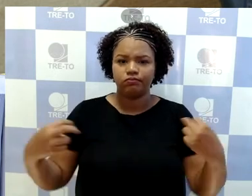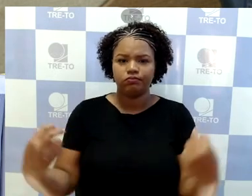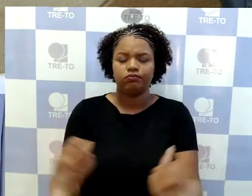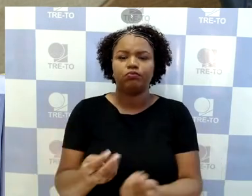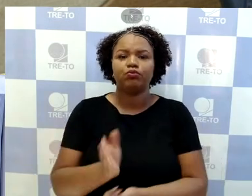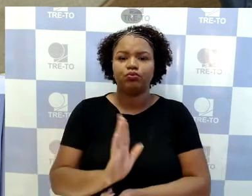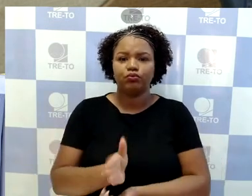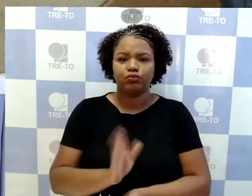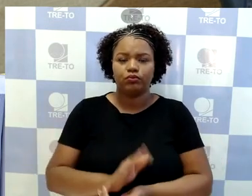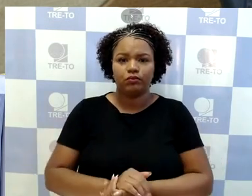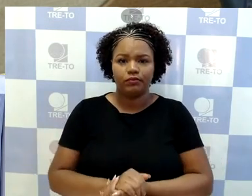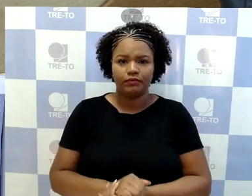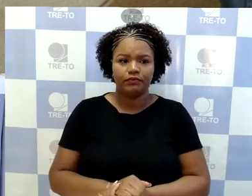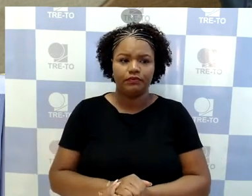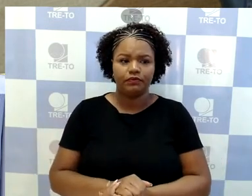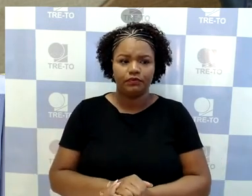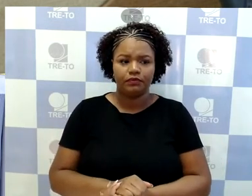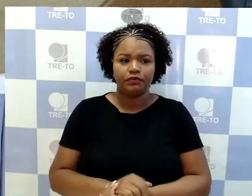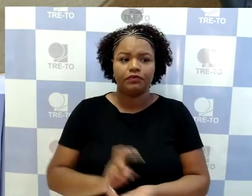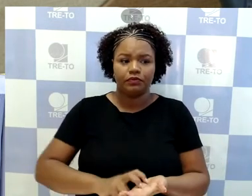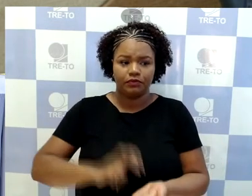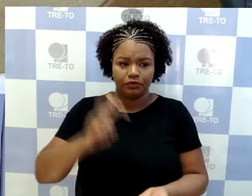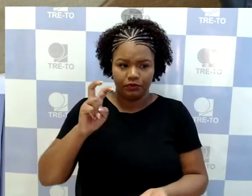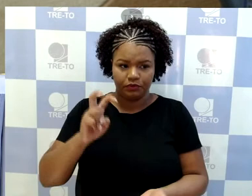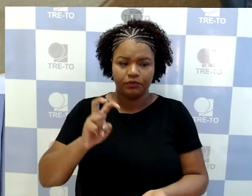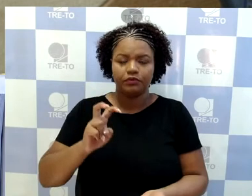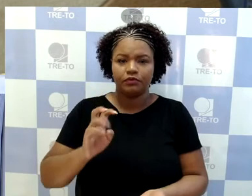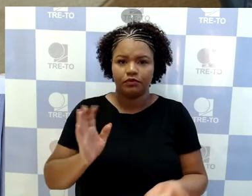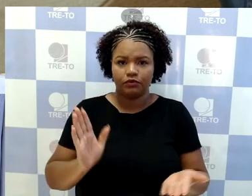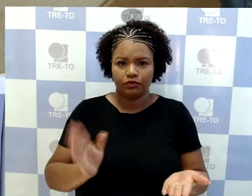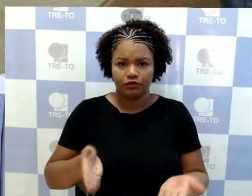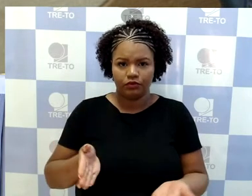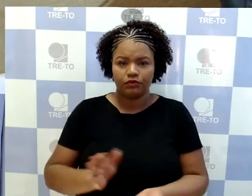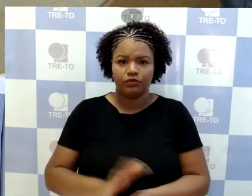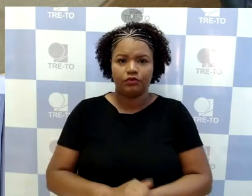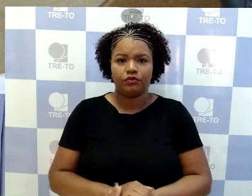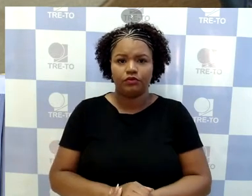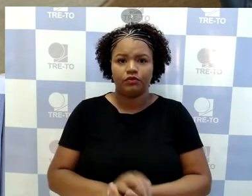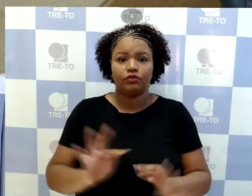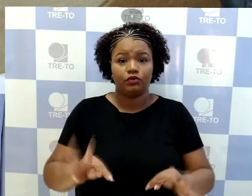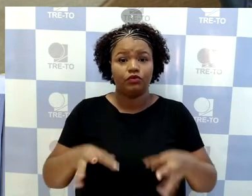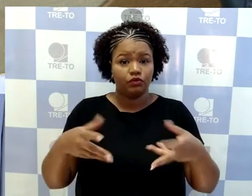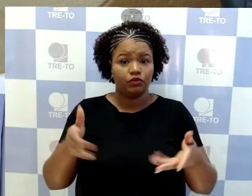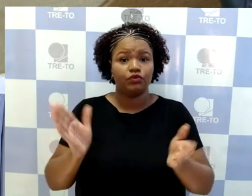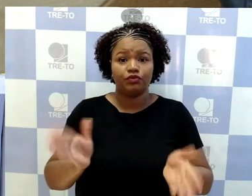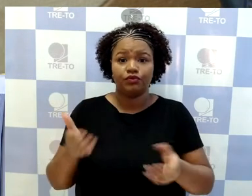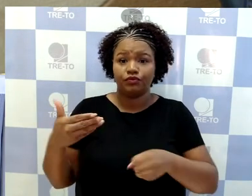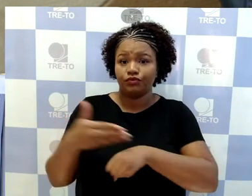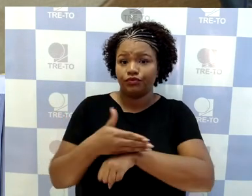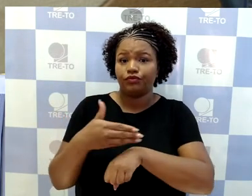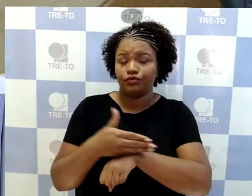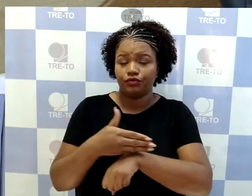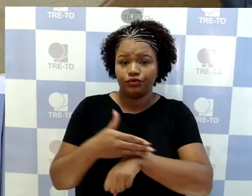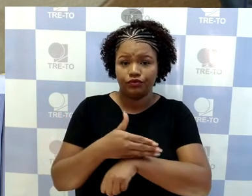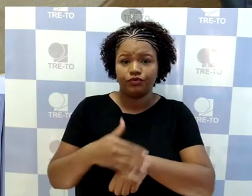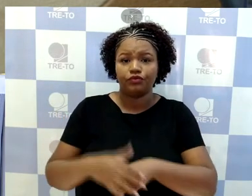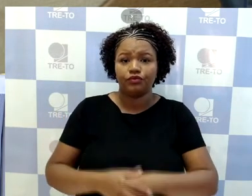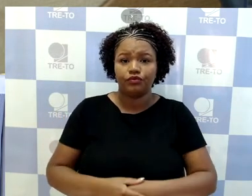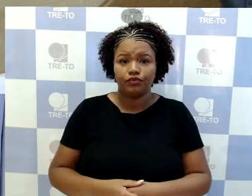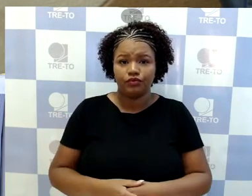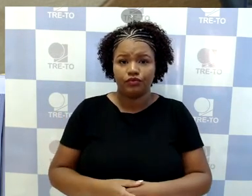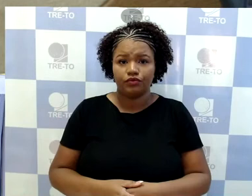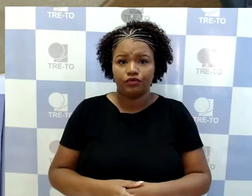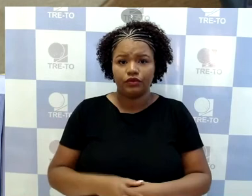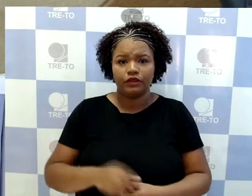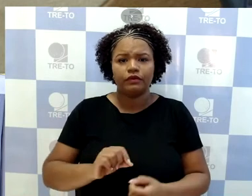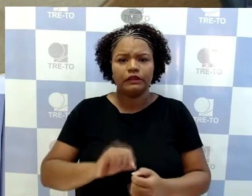Hoje, pela manhã, se todos tiveram acesso, falei só uma síntese.